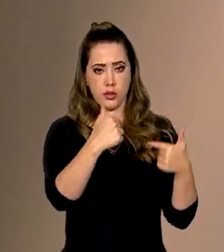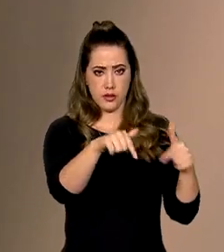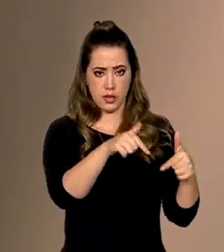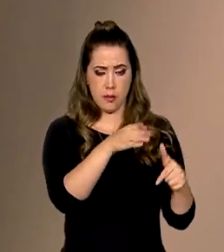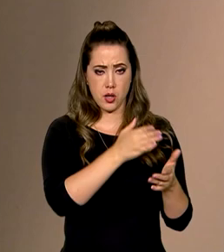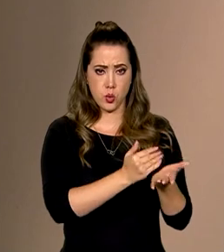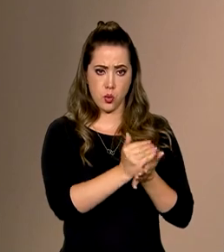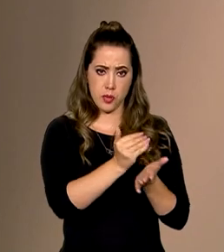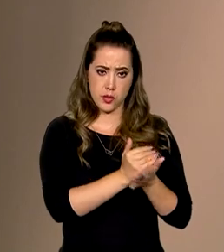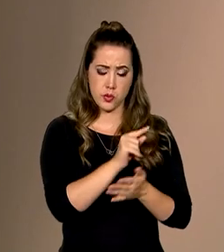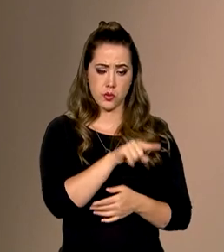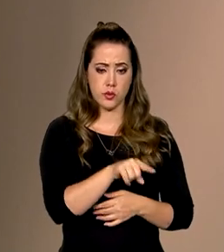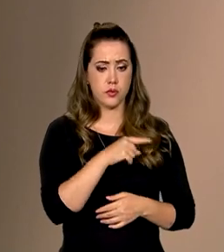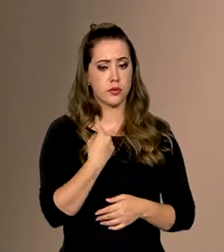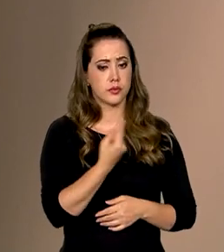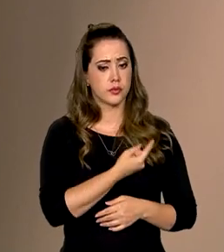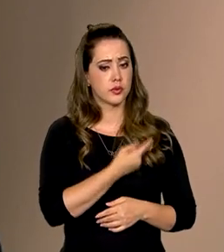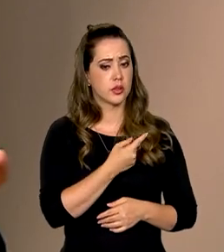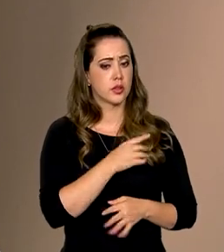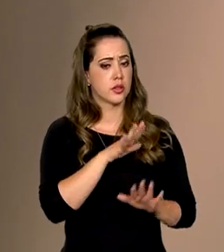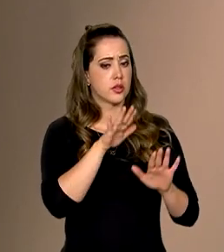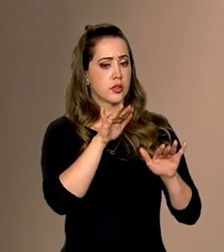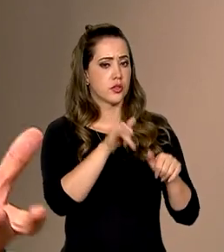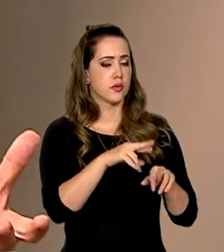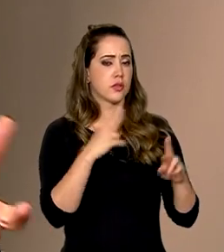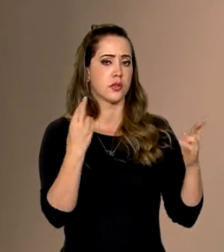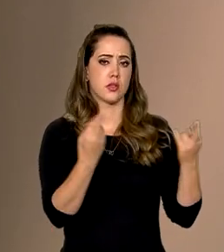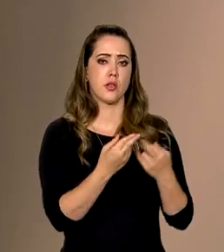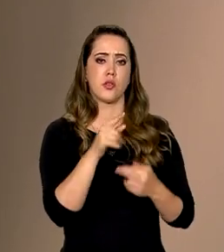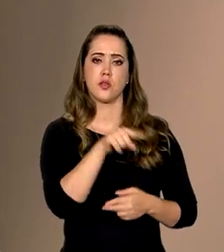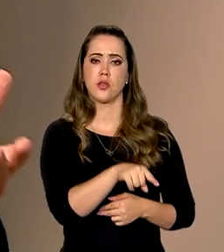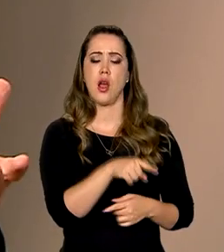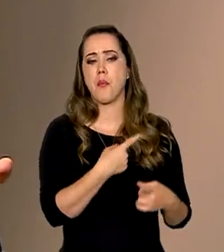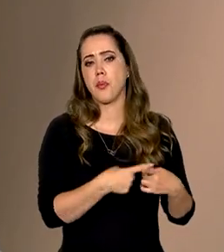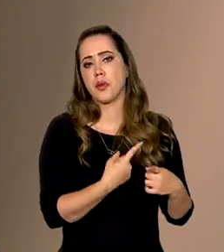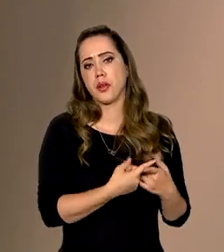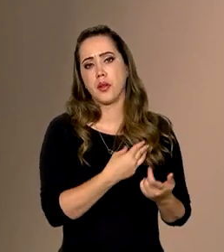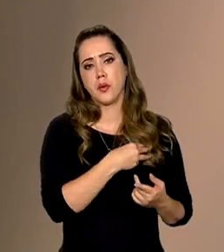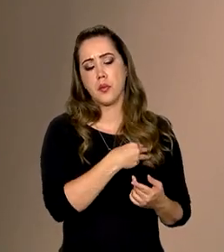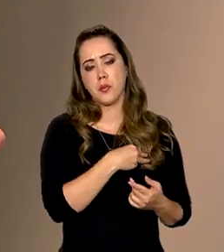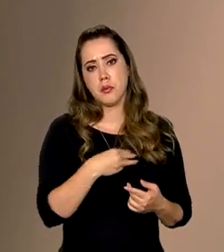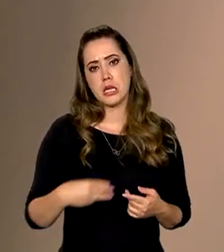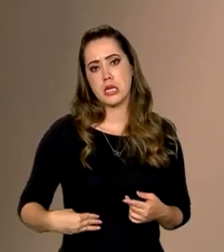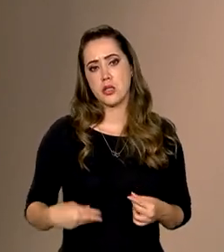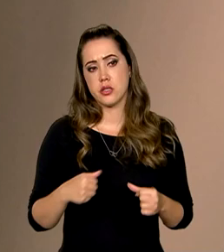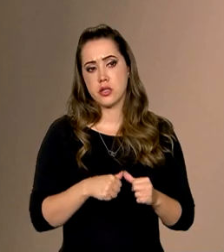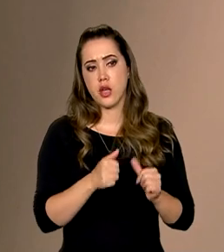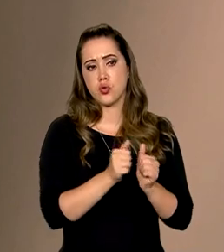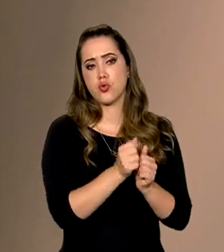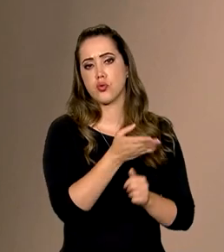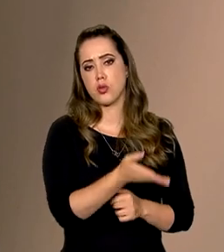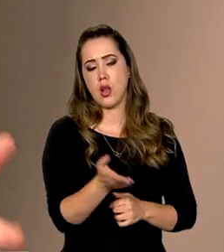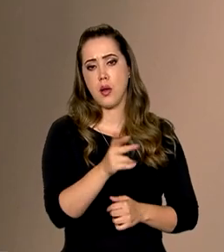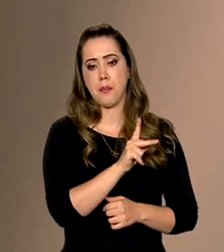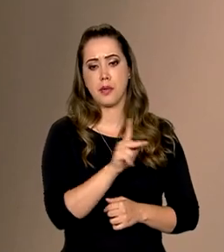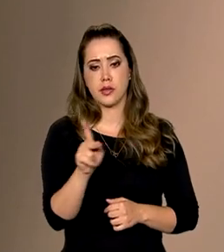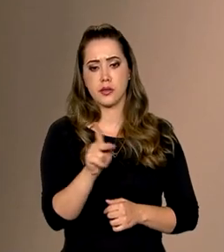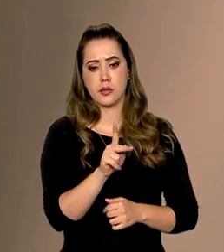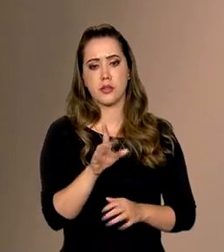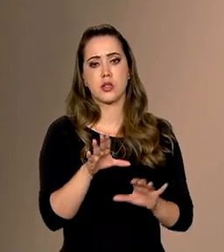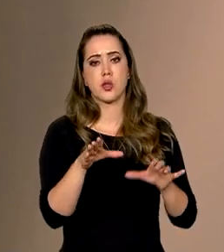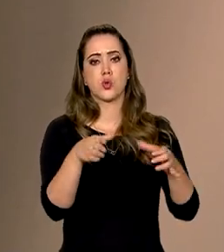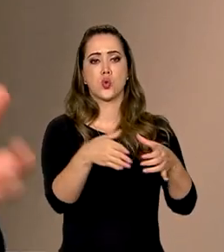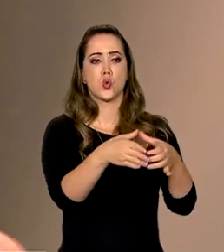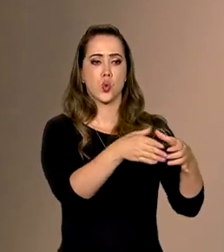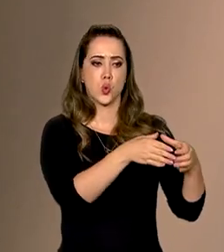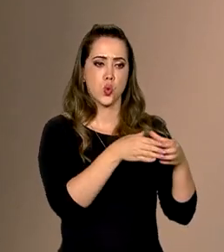partida do programa, nós terminamos por reunir lá, porque é óbvio, o ministro da pesca estando por lá, presidentes de colônia,